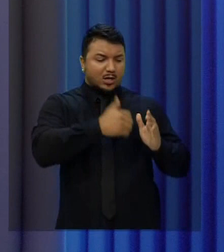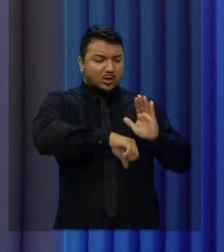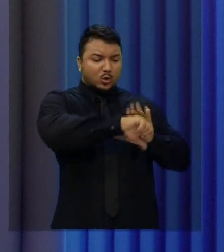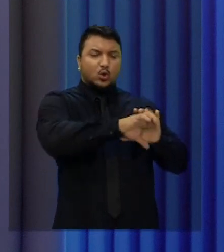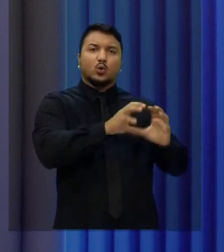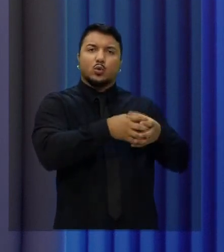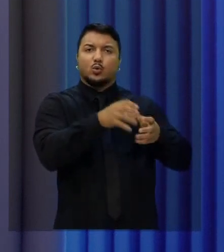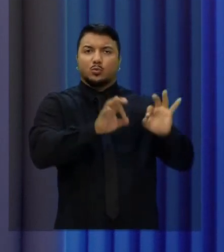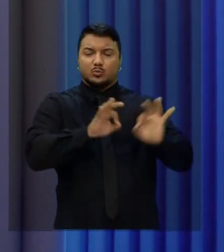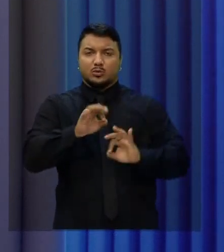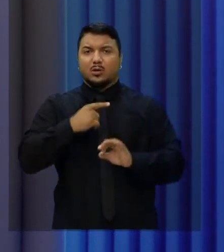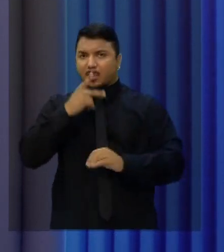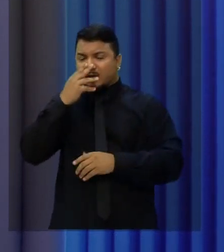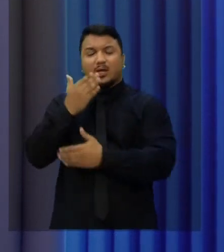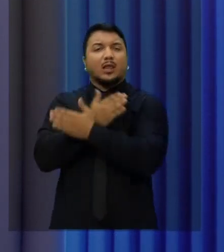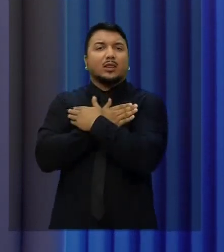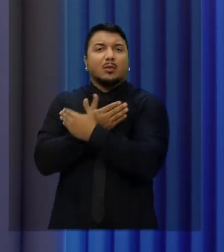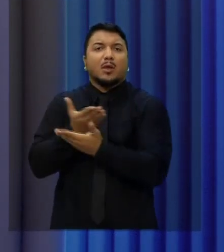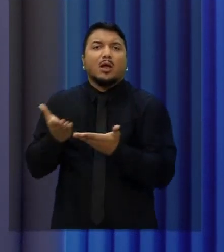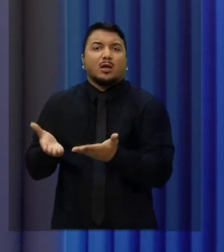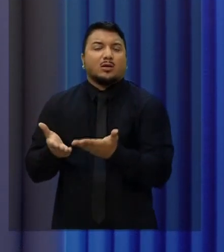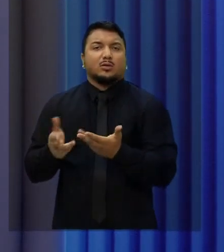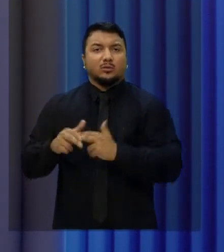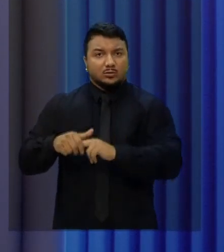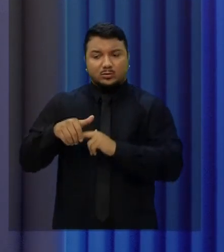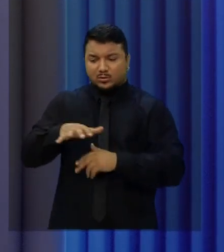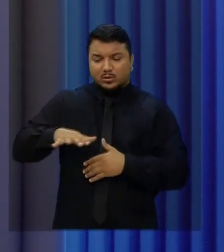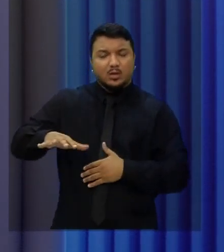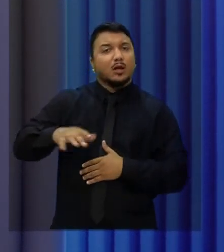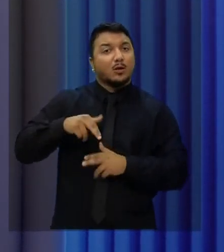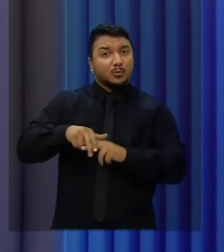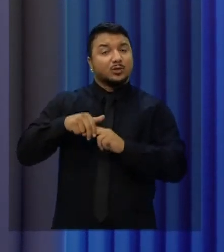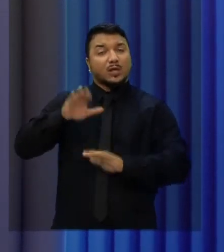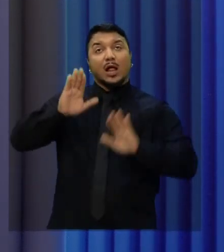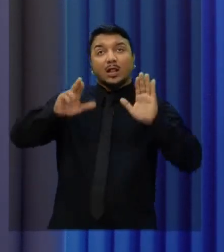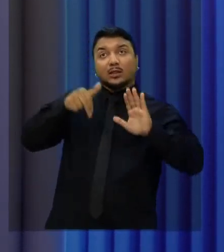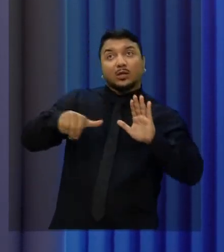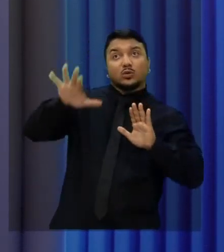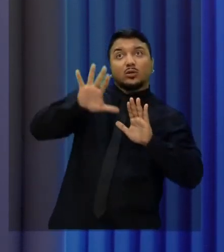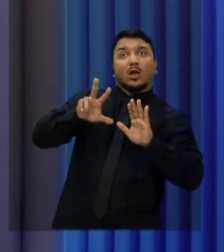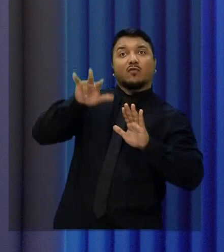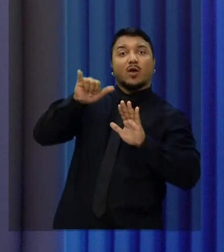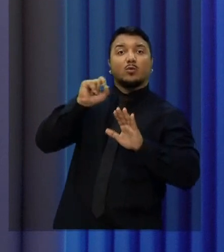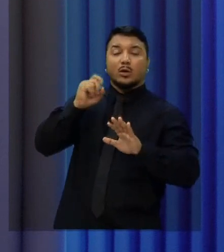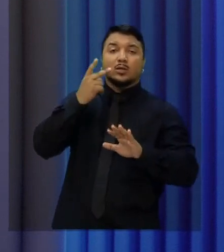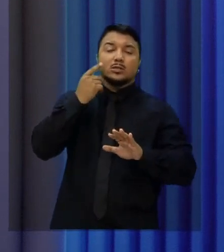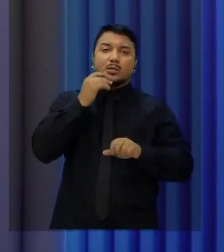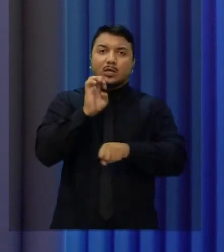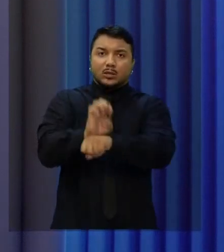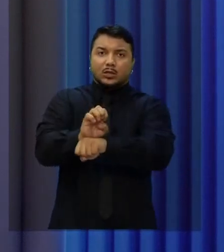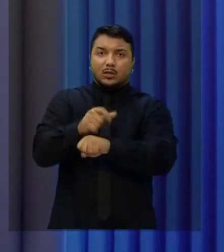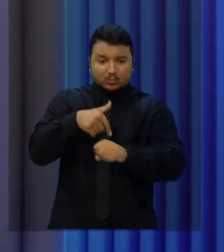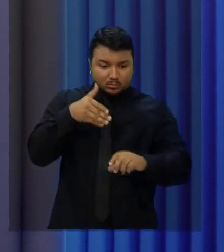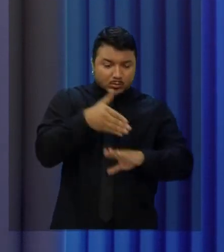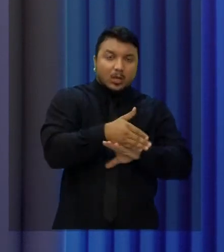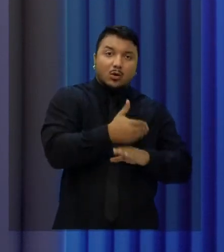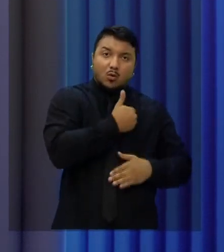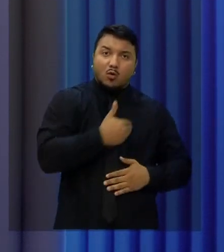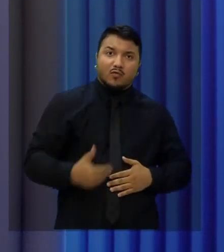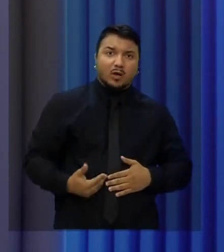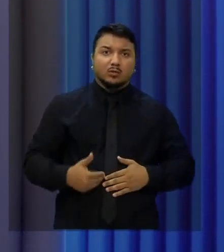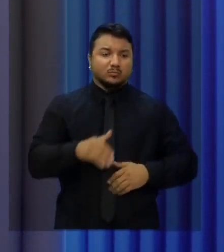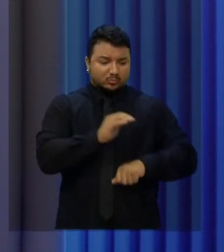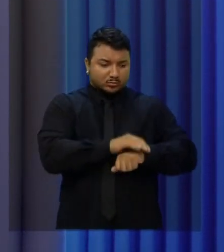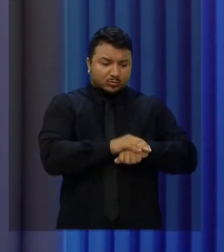o Estado de Ceará e esquecer um pouquinho o cenário nacional, porque a eleição nacional vai ser decidida pelo cearense. O cearense vai escolher o presidente que ele quiser, o